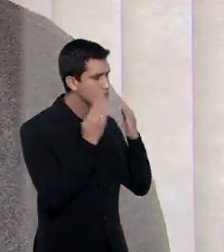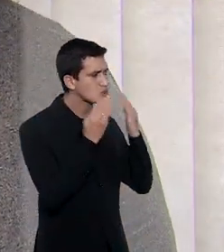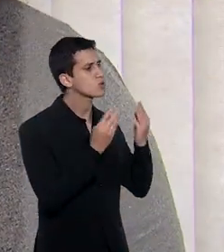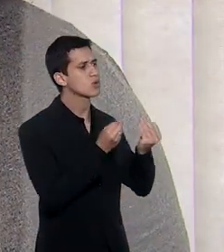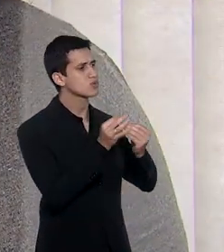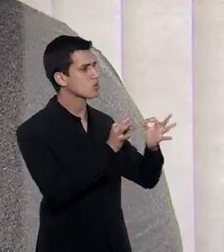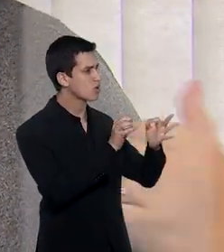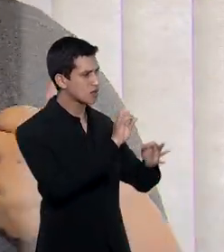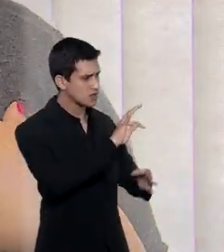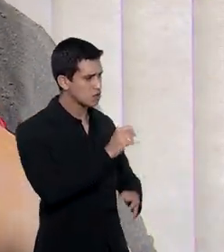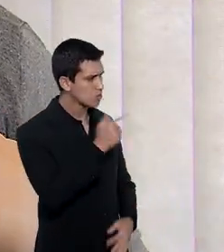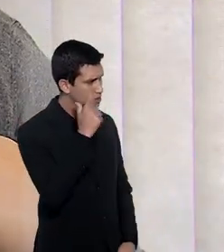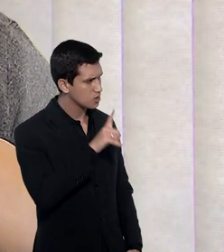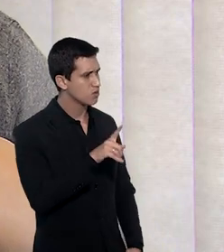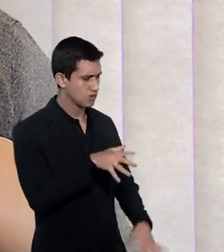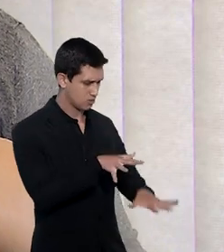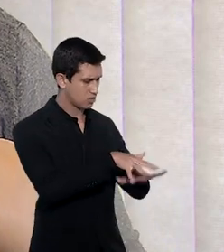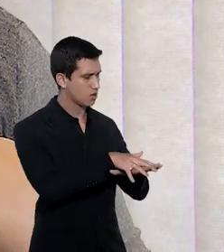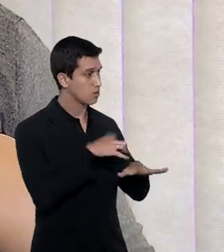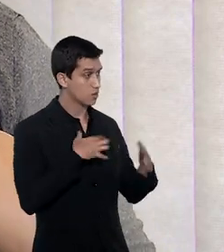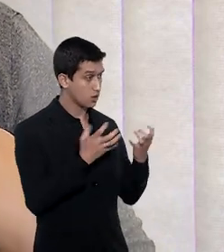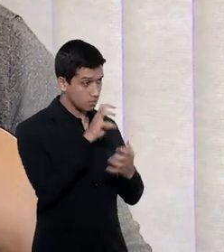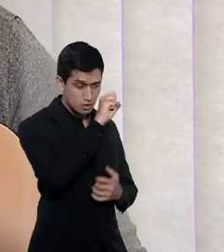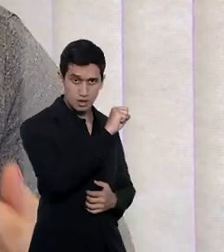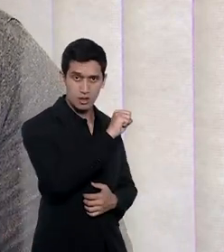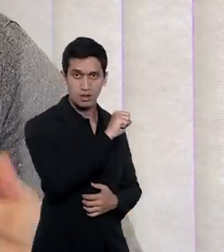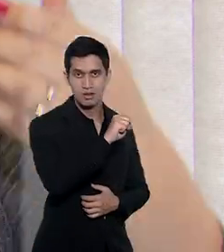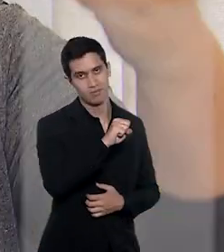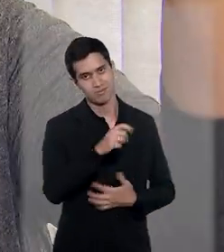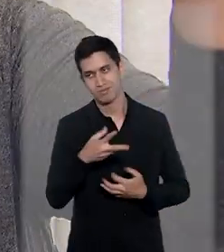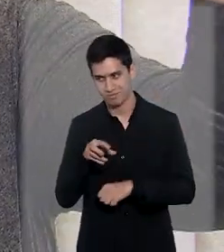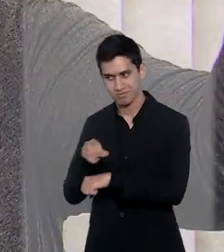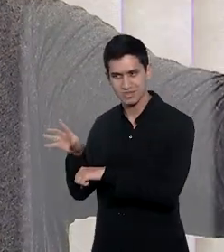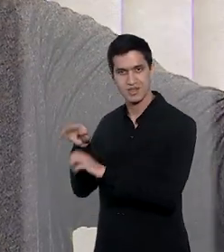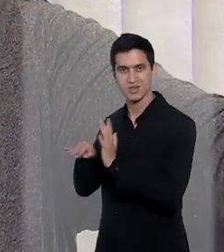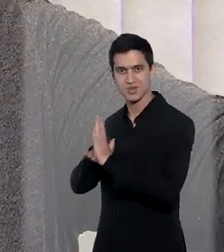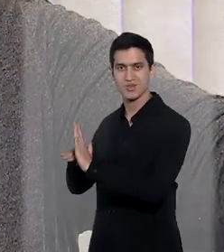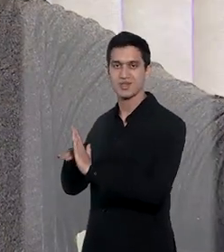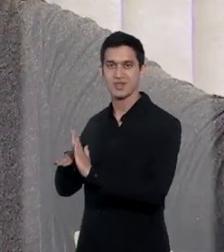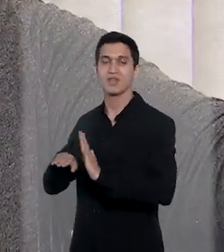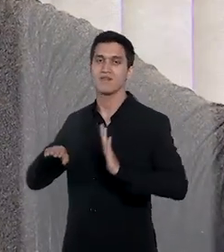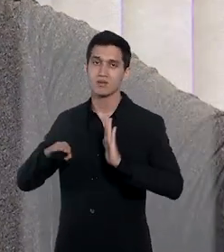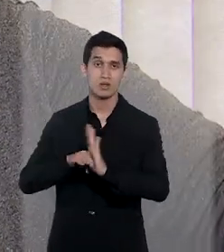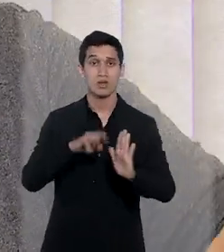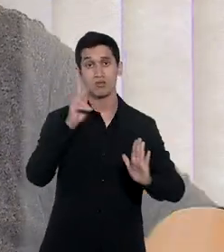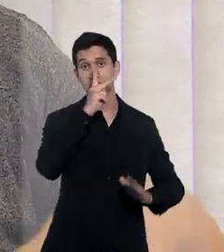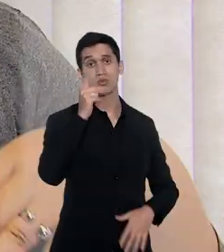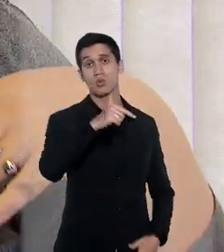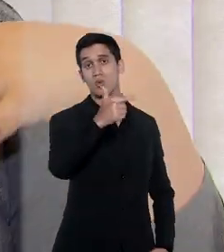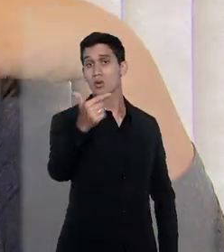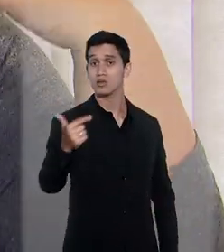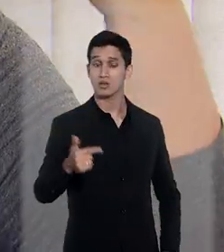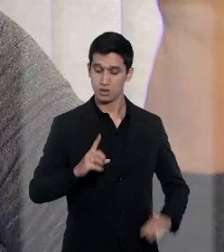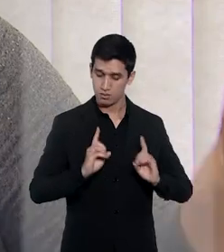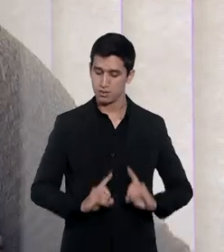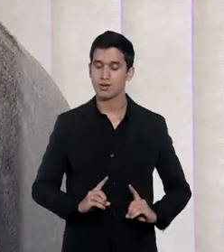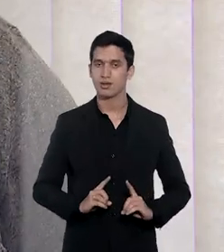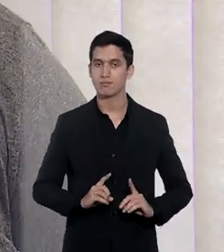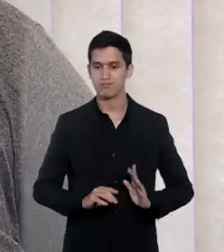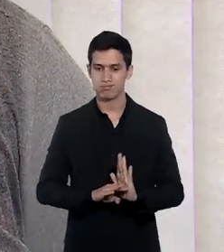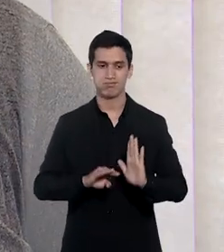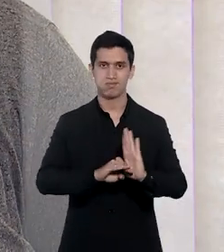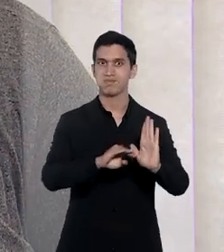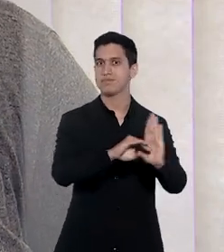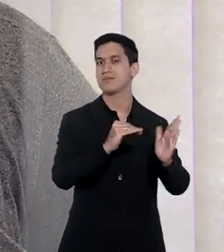vamos compartilhar a experiência, como é que vocês fizeram aí? E isso vai ajudar outras pessoas com deficiência e assim